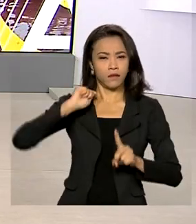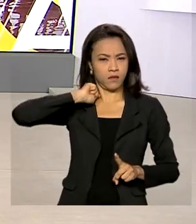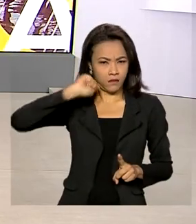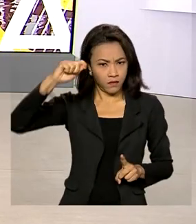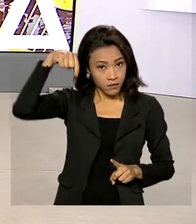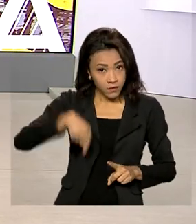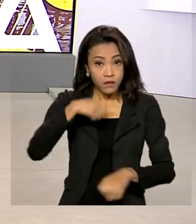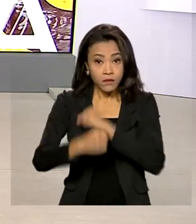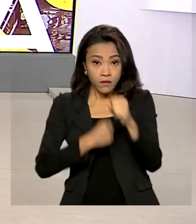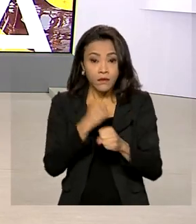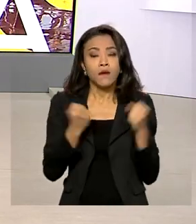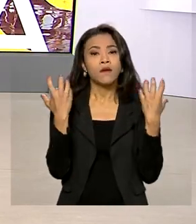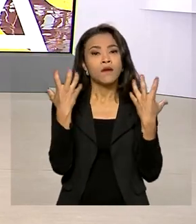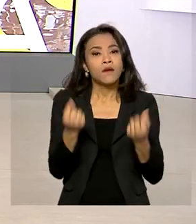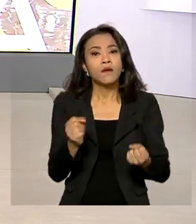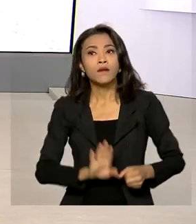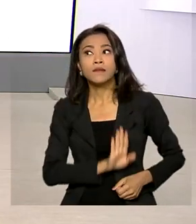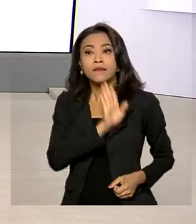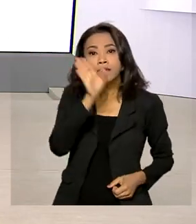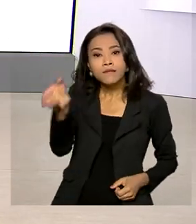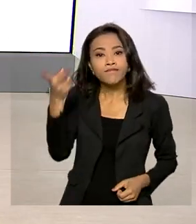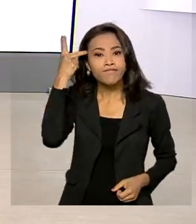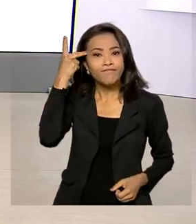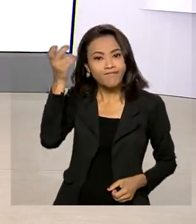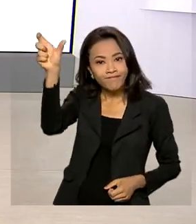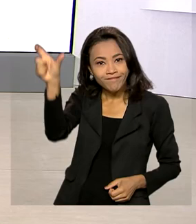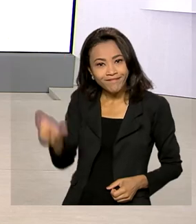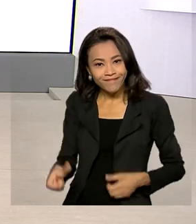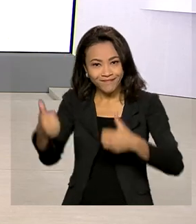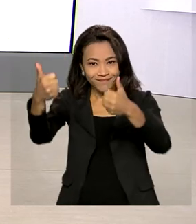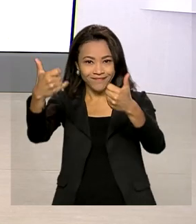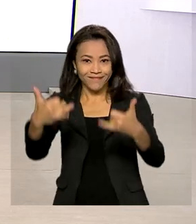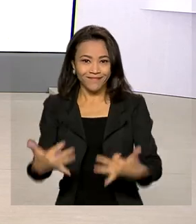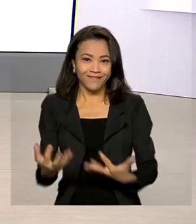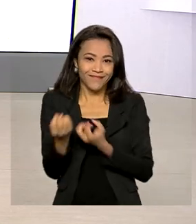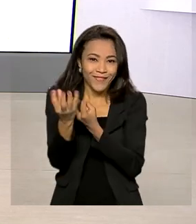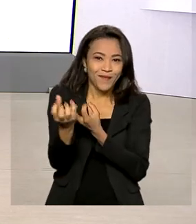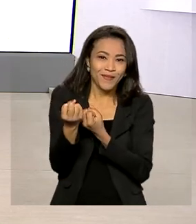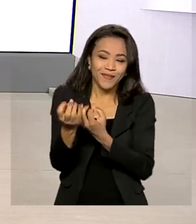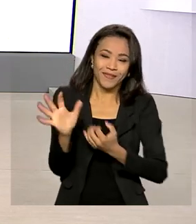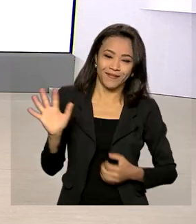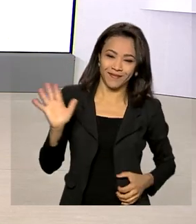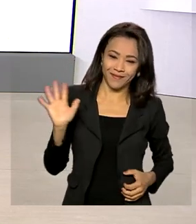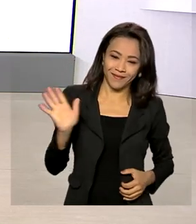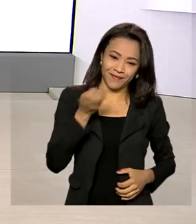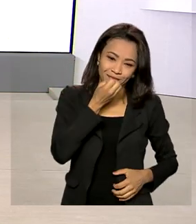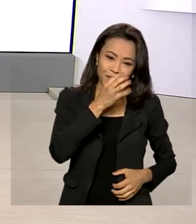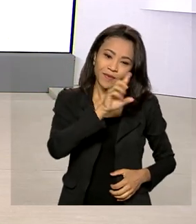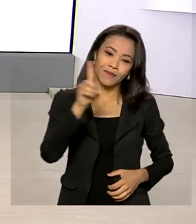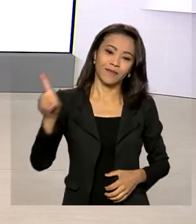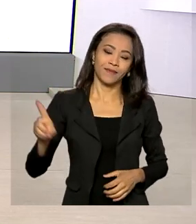ano. Vamos a São Paulo. Érica Pinheiro traz as informações ao vivo pra gente. Bom dia, Érica.